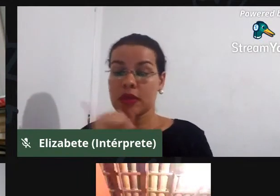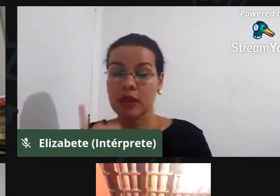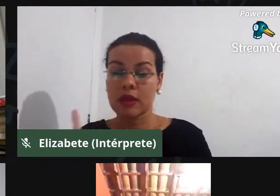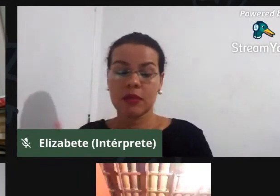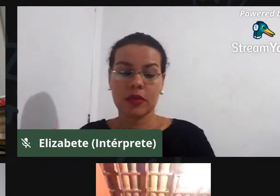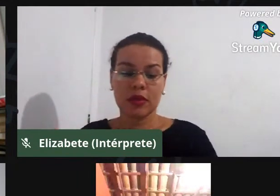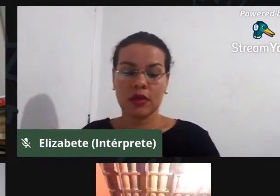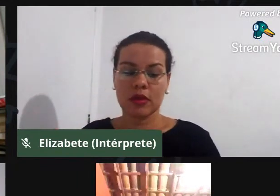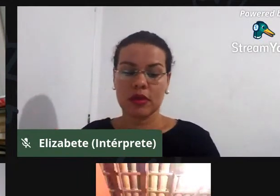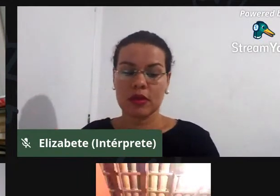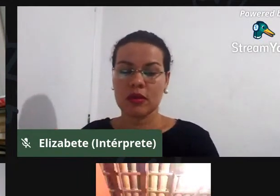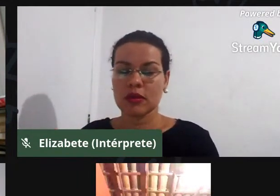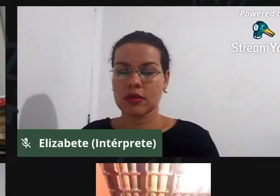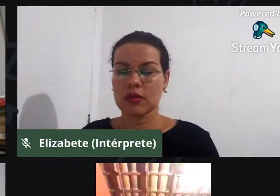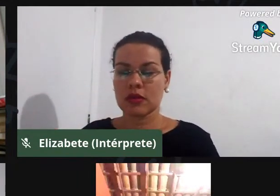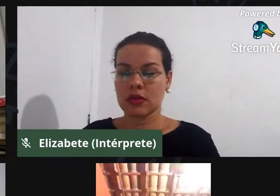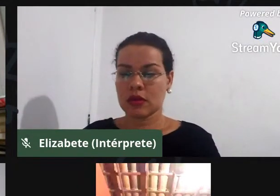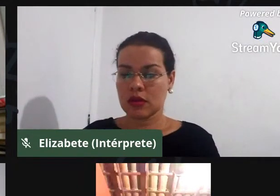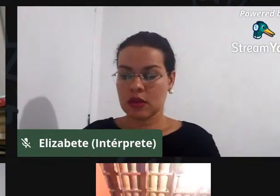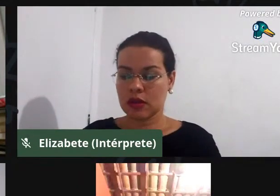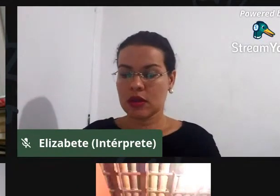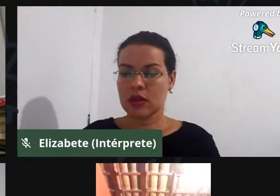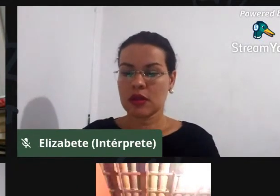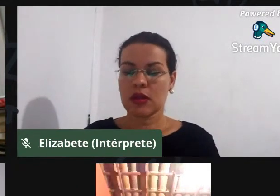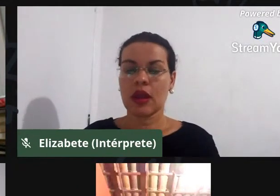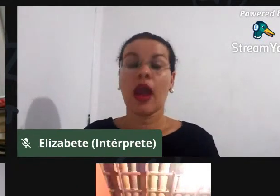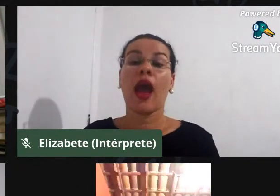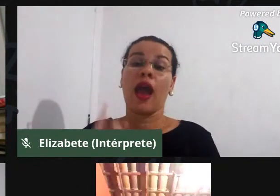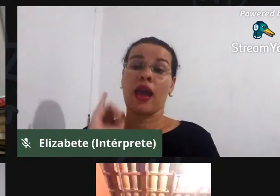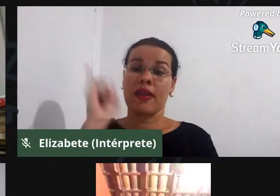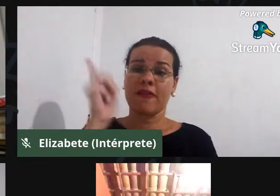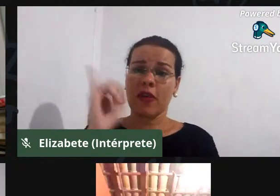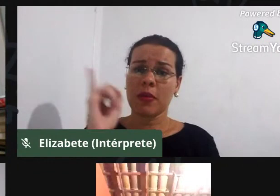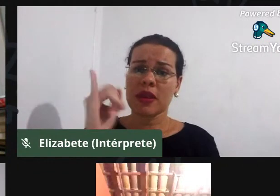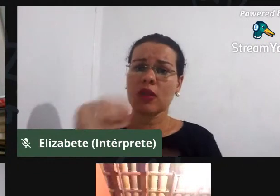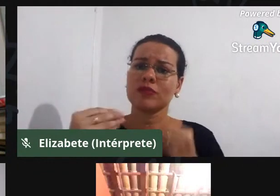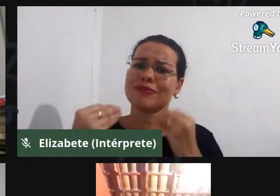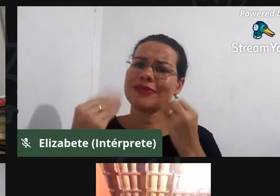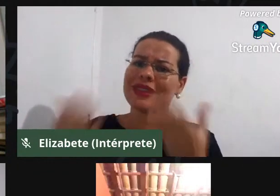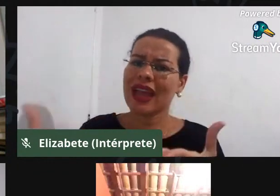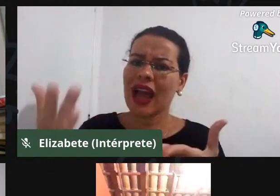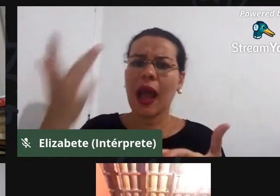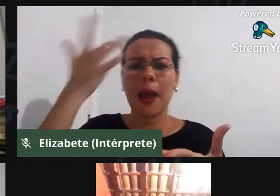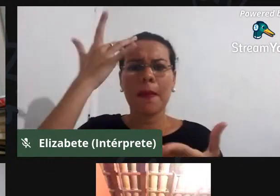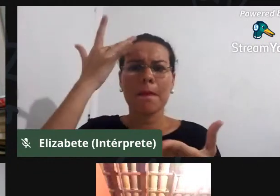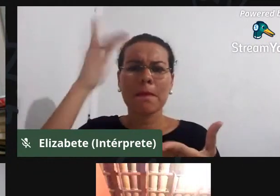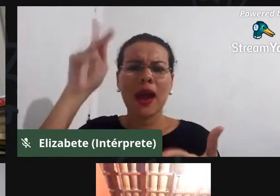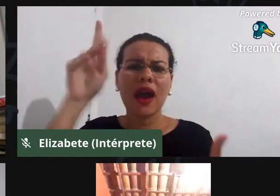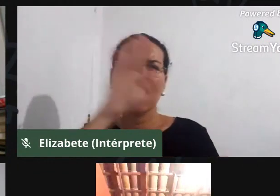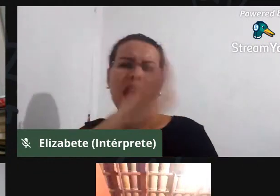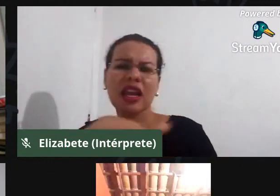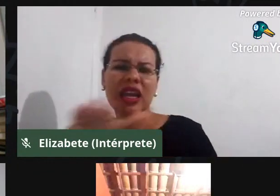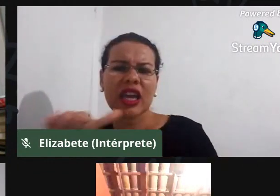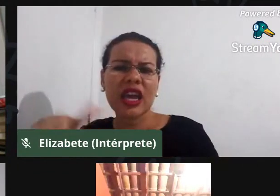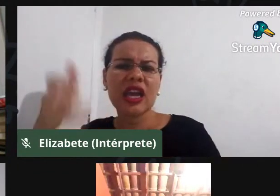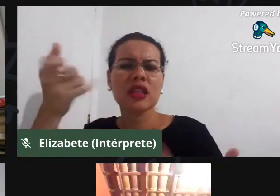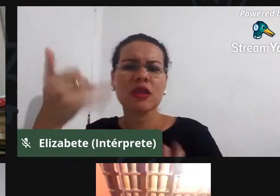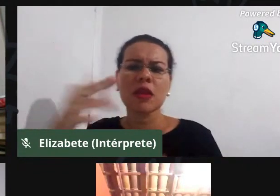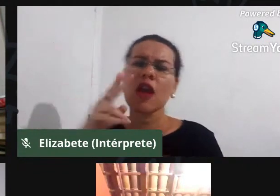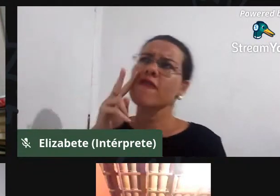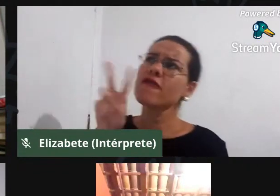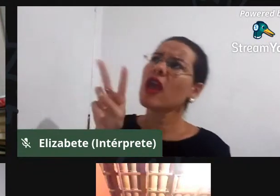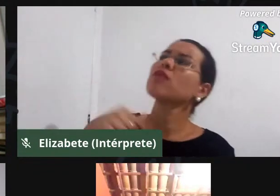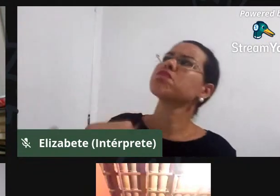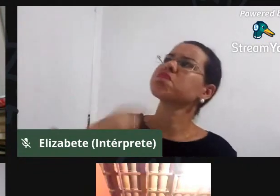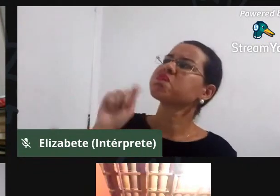criança, ela vai trazer para esse adolescente, né, quem, quem ele é, né, qual a importância